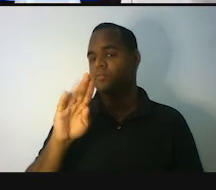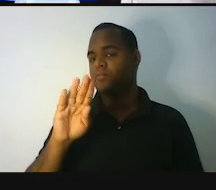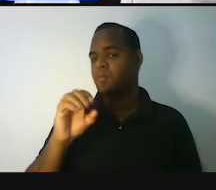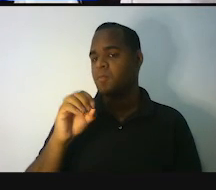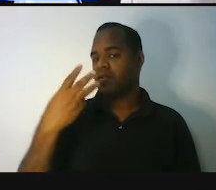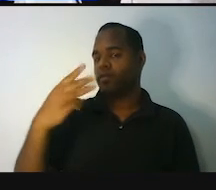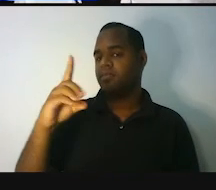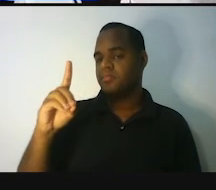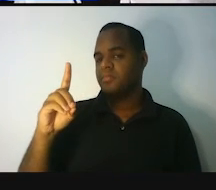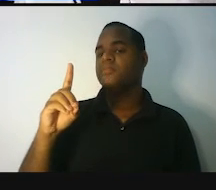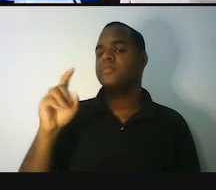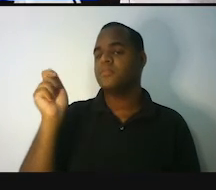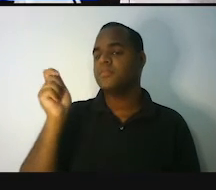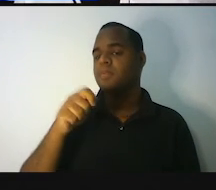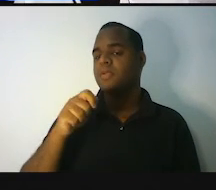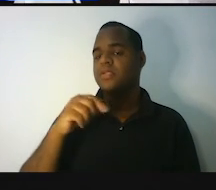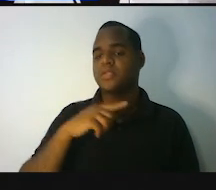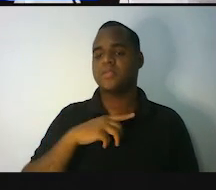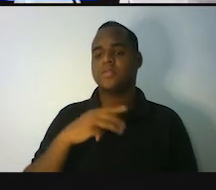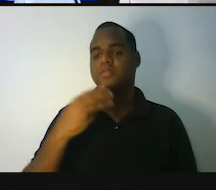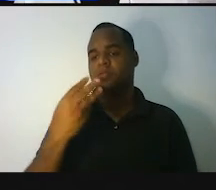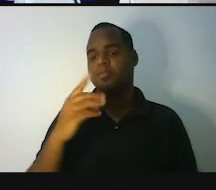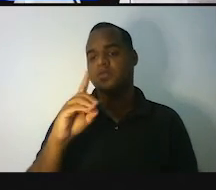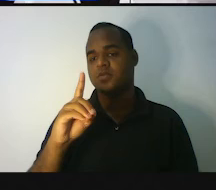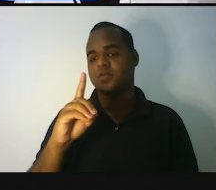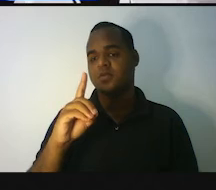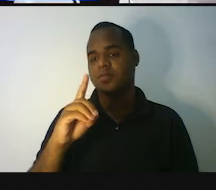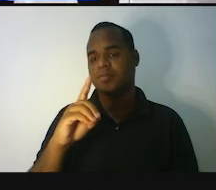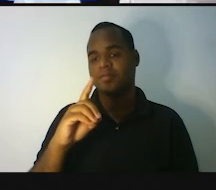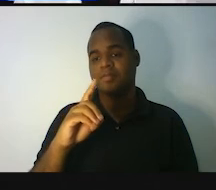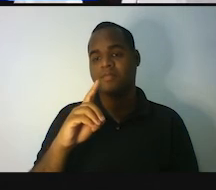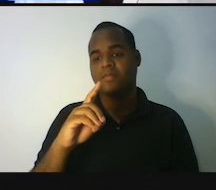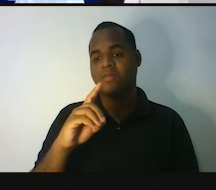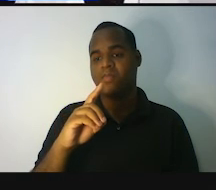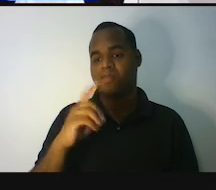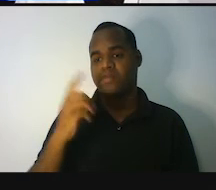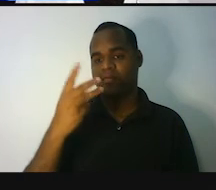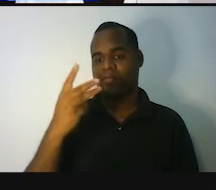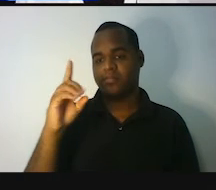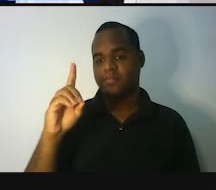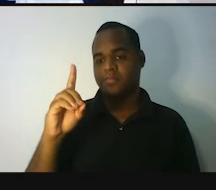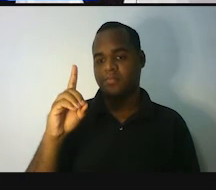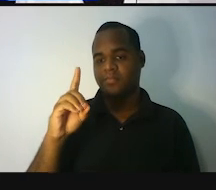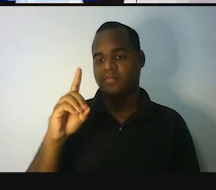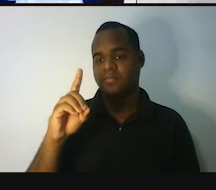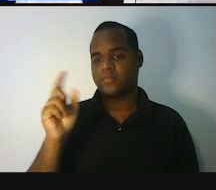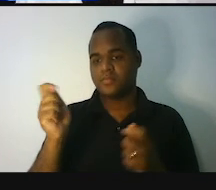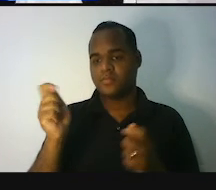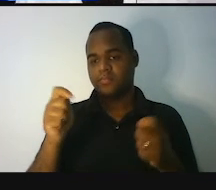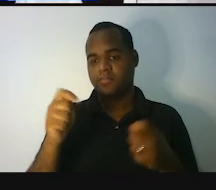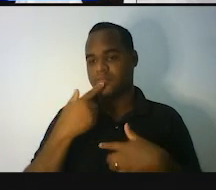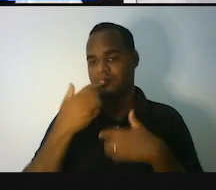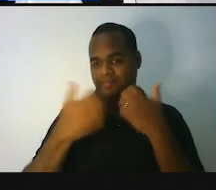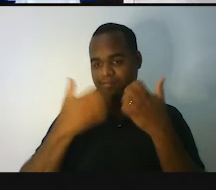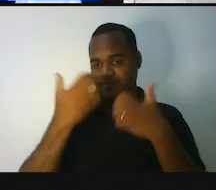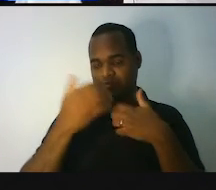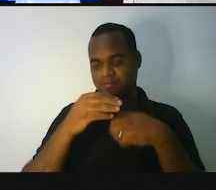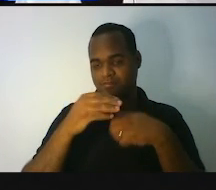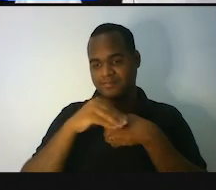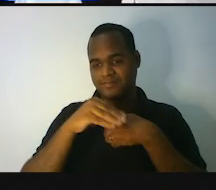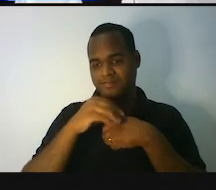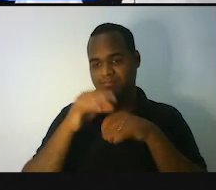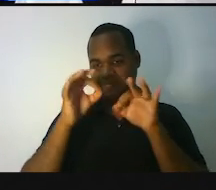dimensões. É por isso que esse trezinho, esse trezinho aqui, ó, é chamar, a gente lê como cúbico, certo?